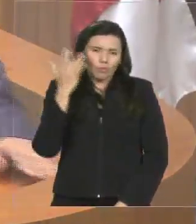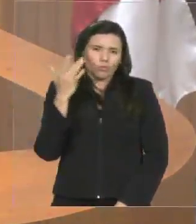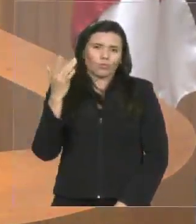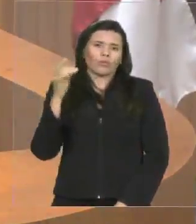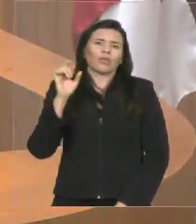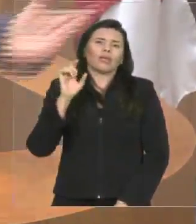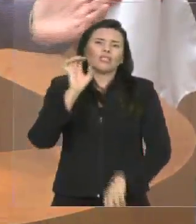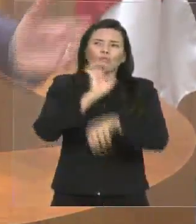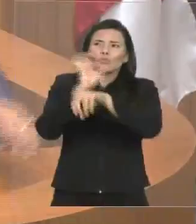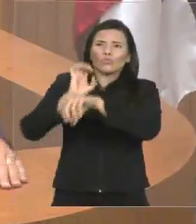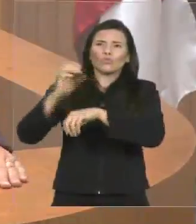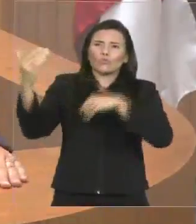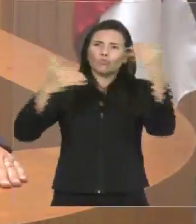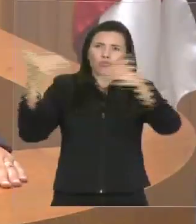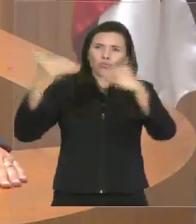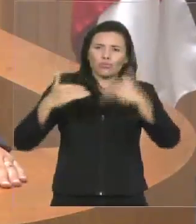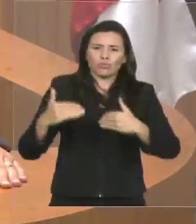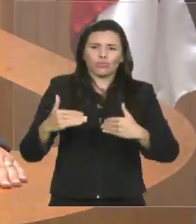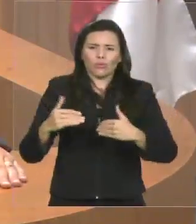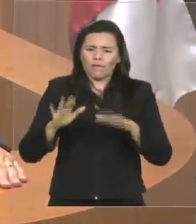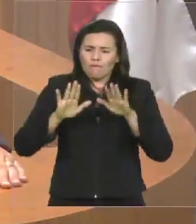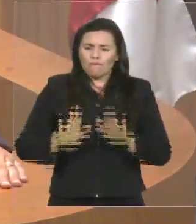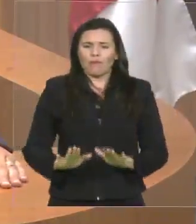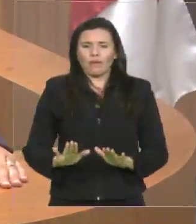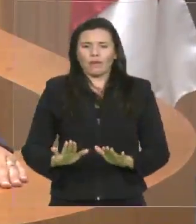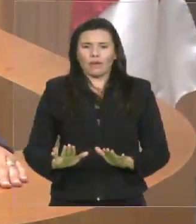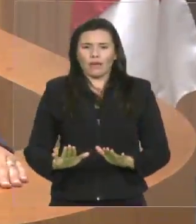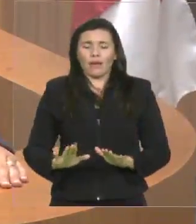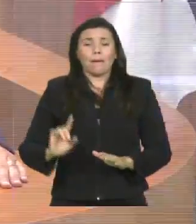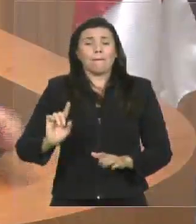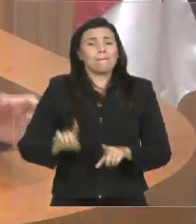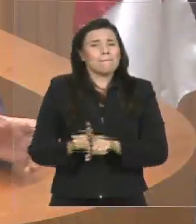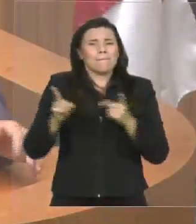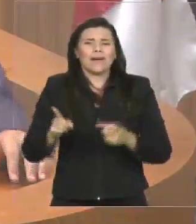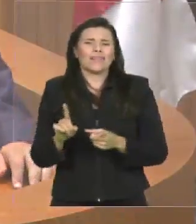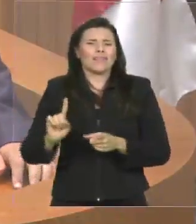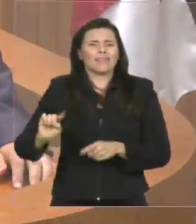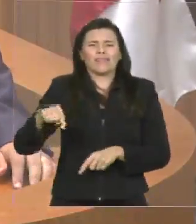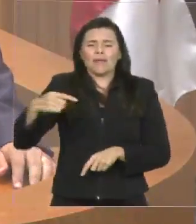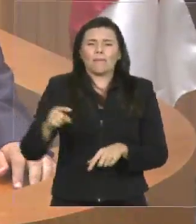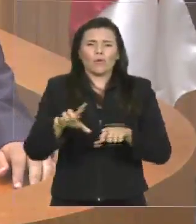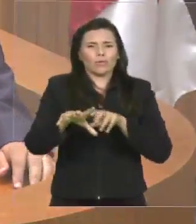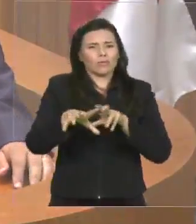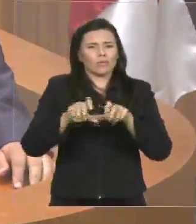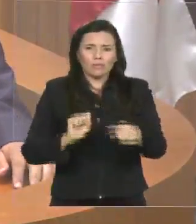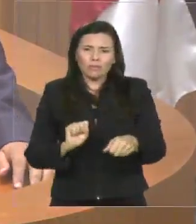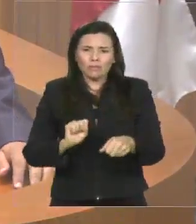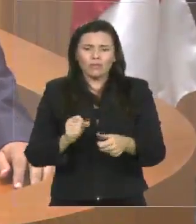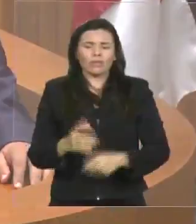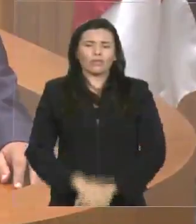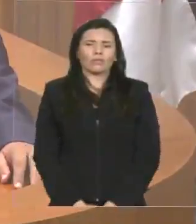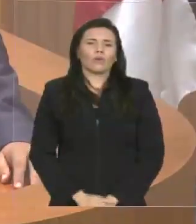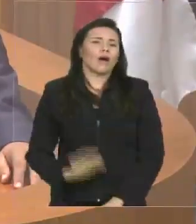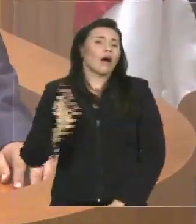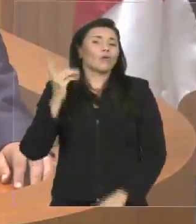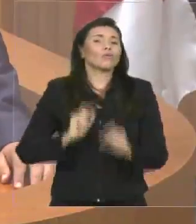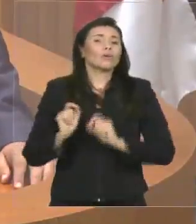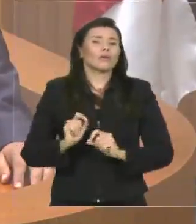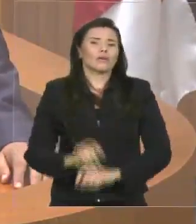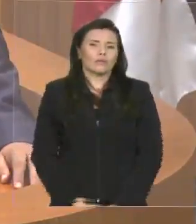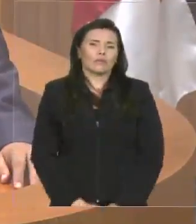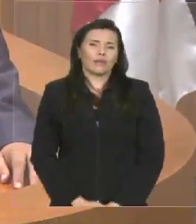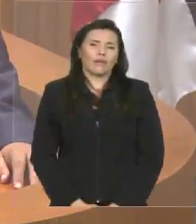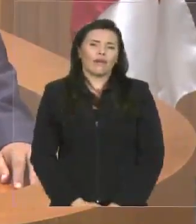região e não mudará em nada a realidade da saúde daquele município, daquela região, sobretudo da saúde pública.